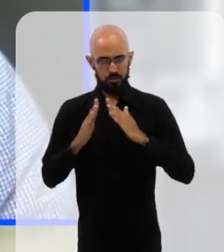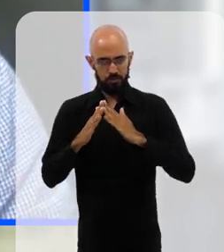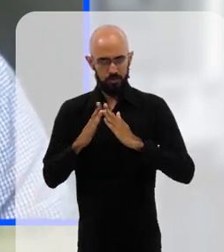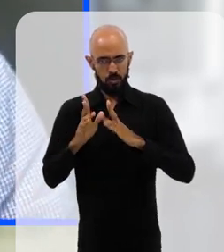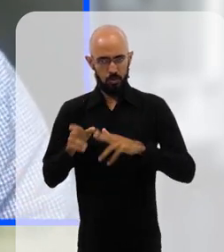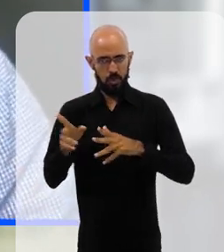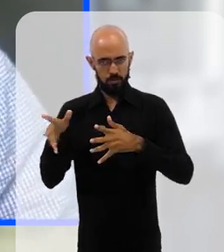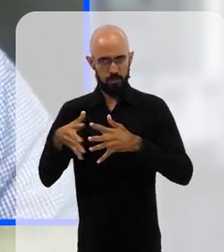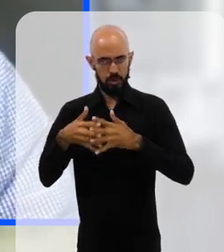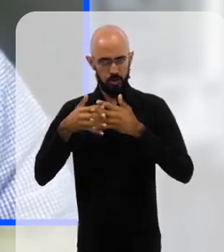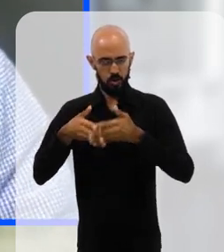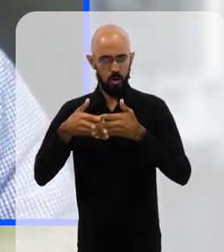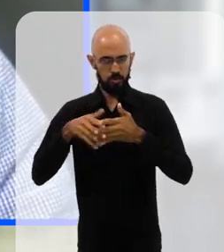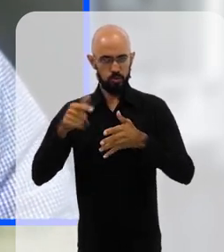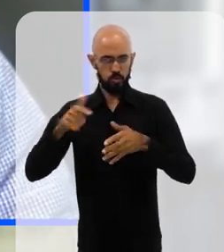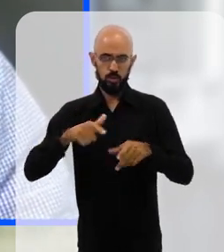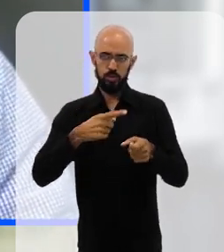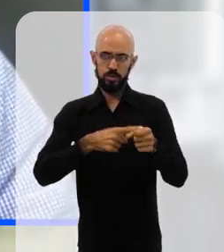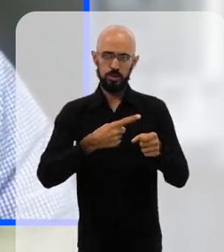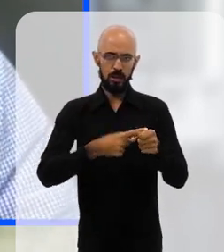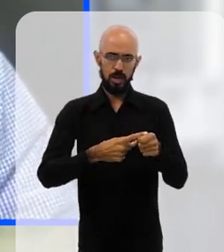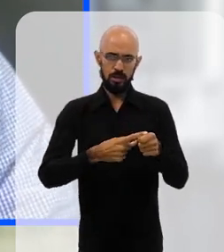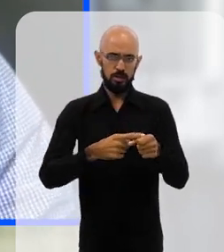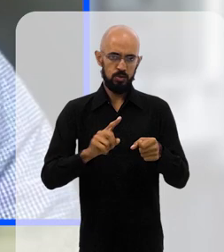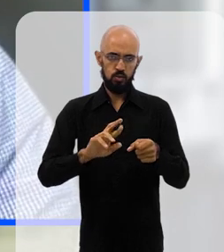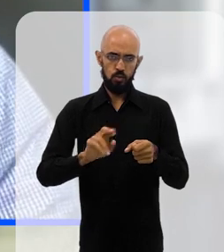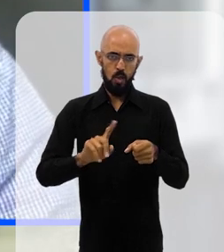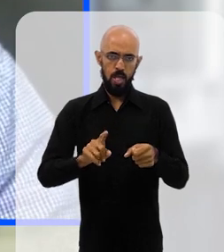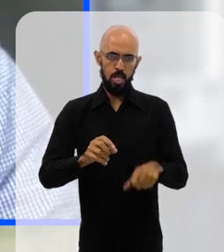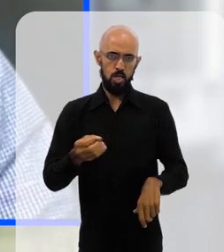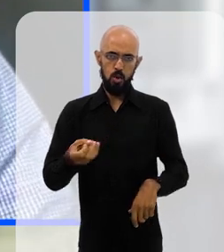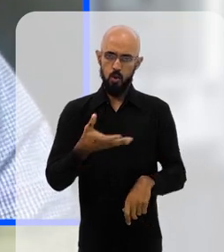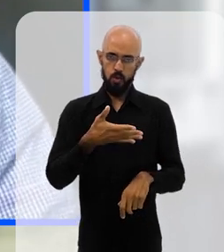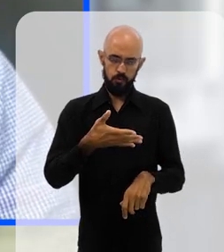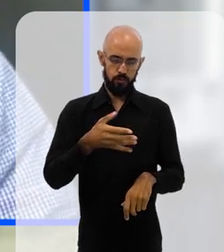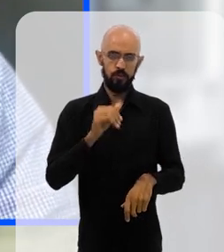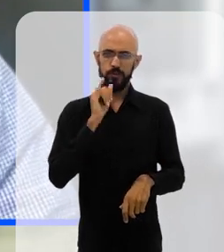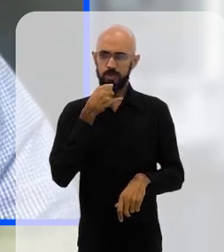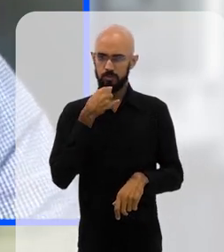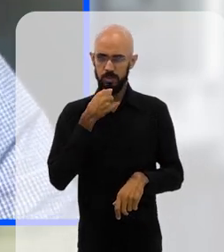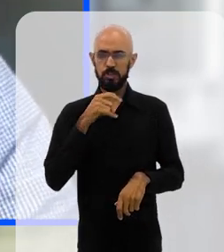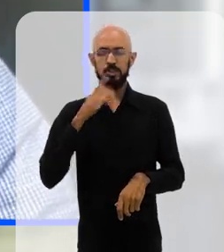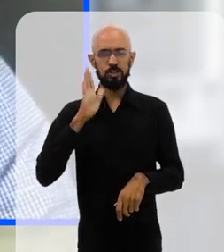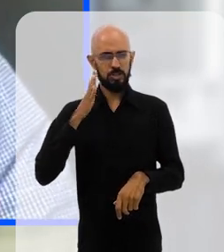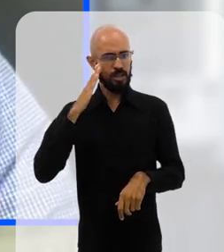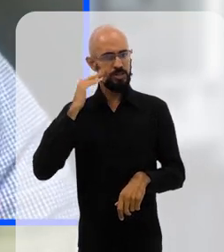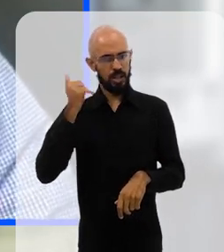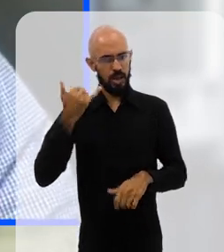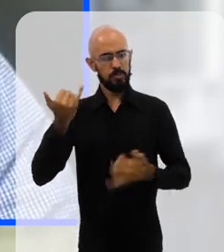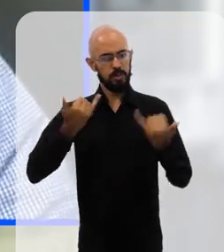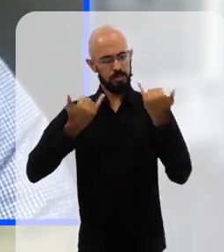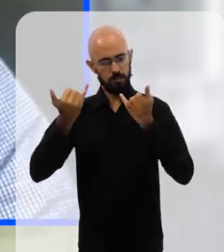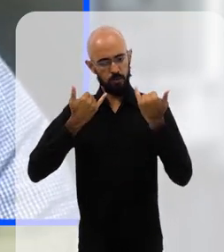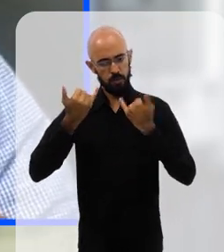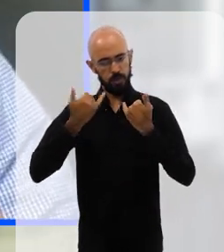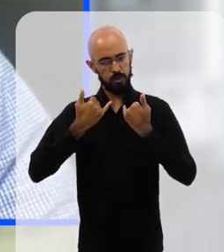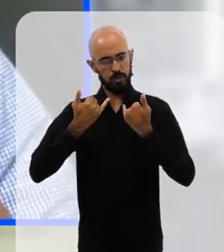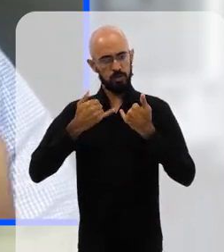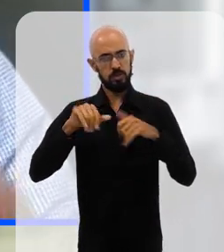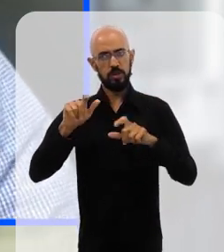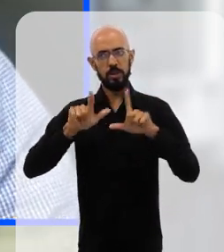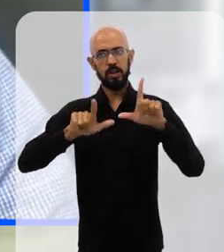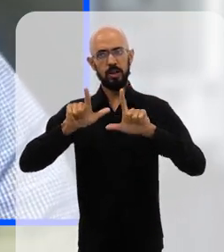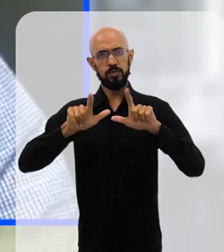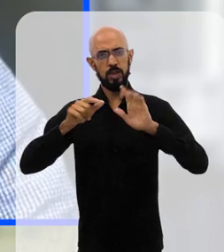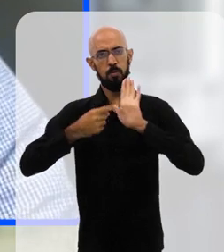em cidades como Petrópolis e outras cidades do país. Então, isso não é novo, infelizmente, né, a gente já sabia desses dados, né. Então,